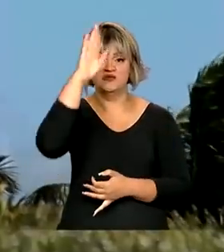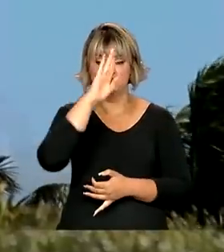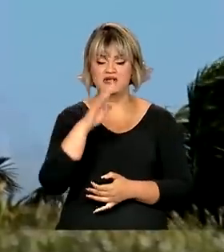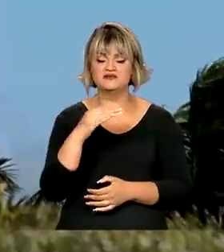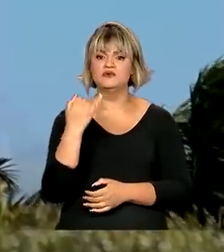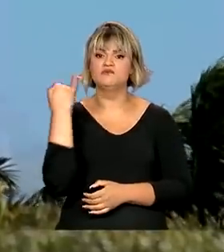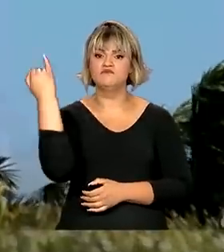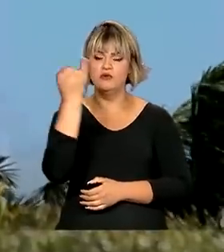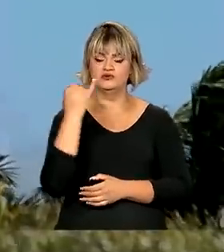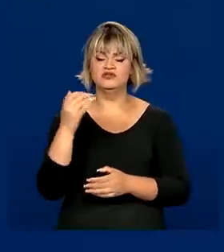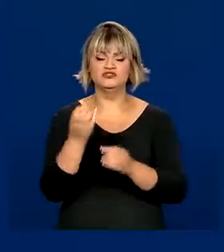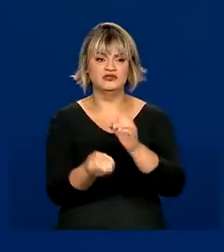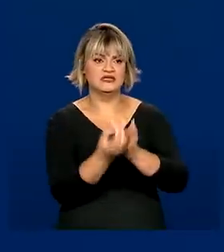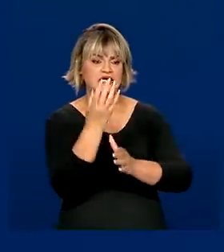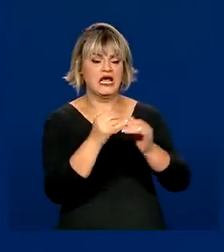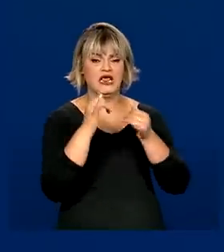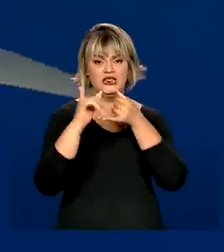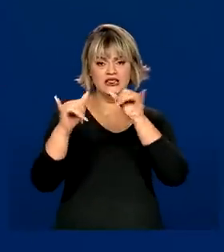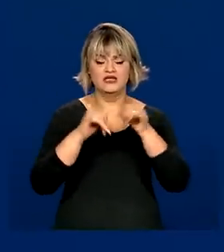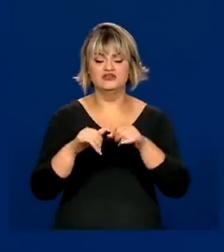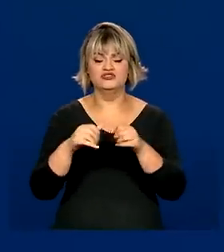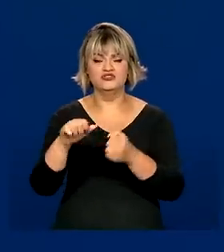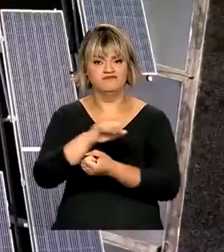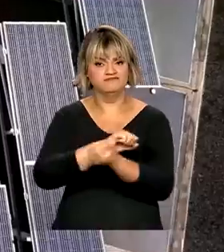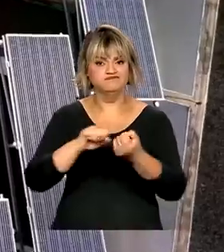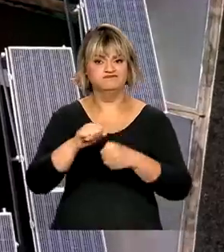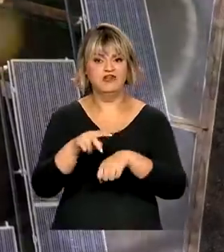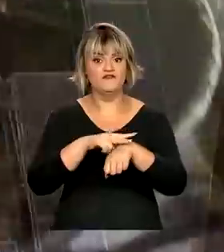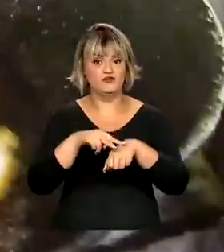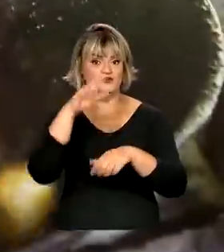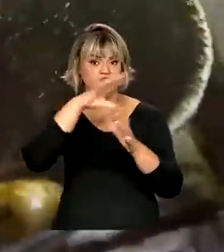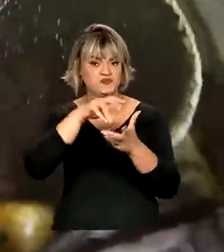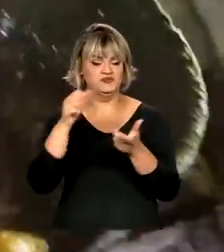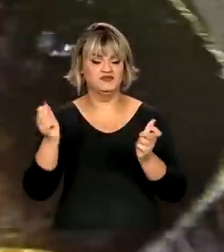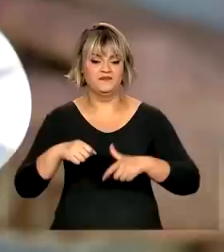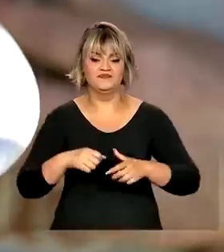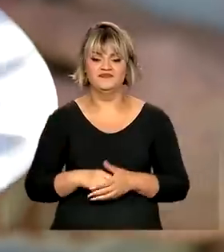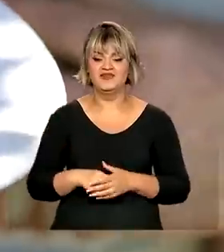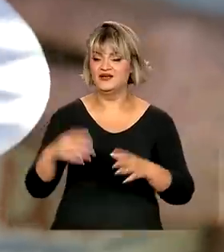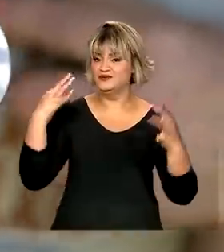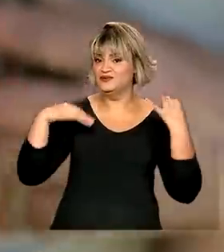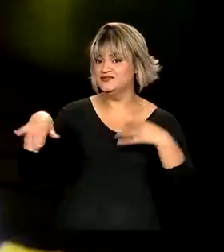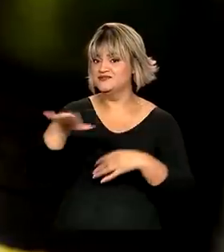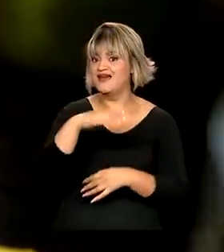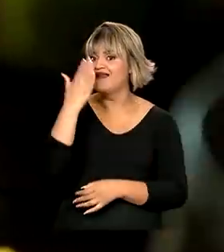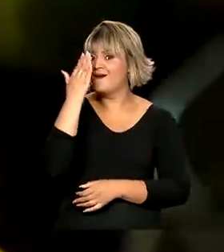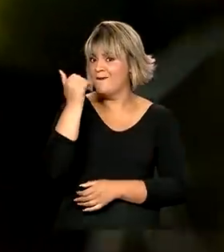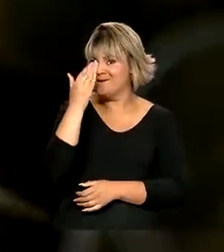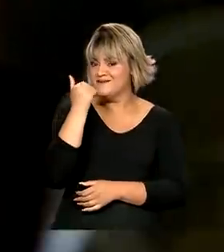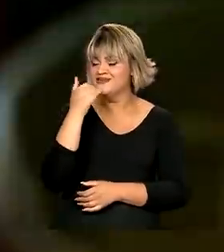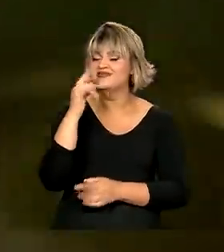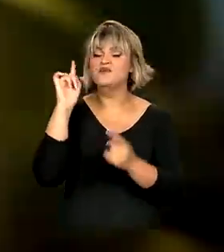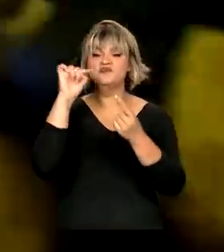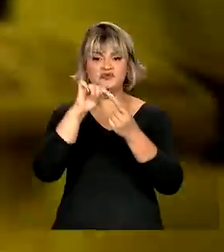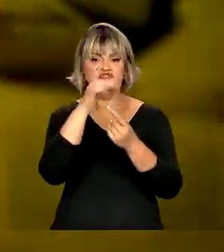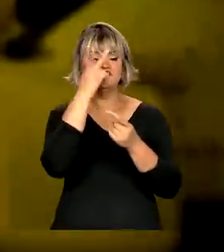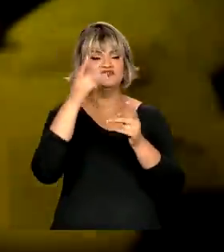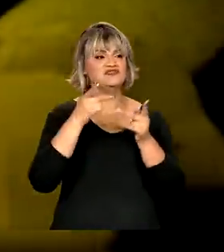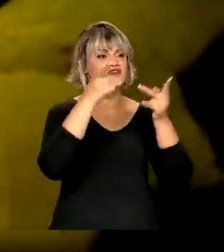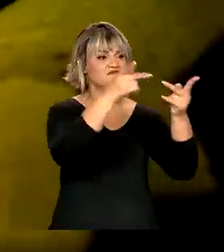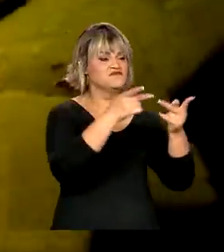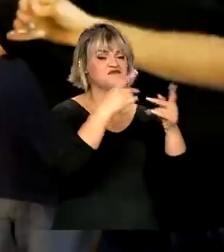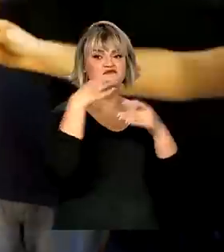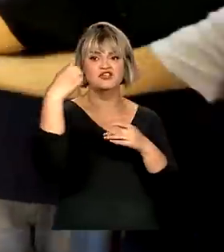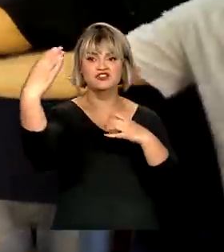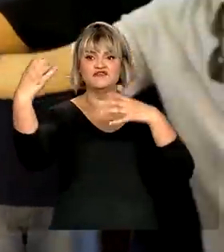relevante na geração de energia verde no mundo. Turismo gastronômico é o terceiro principal motivo de